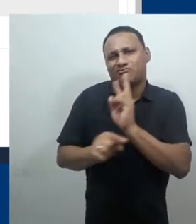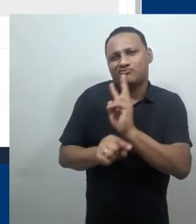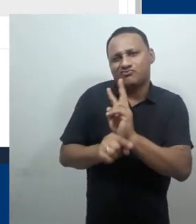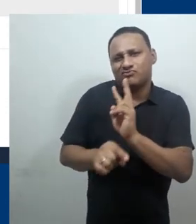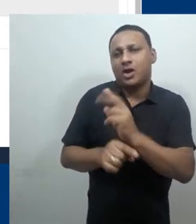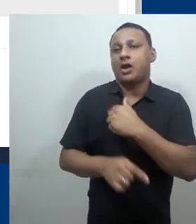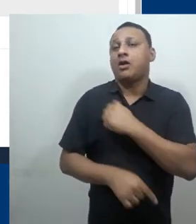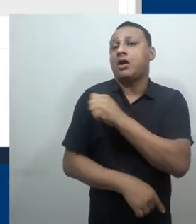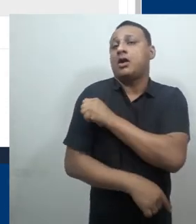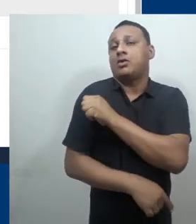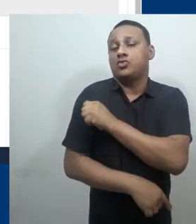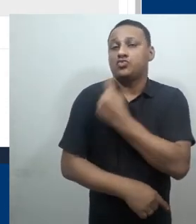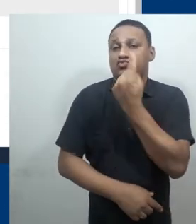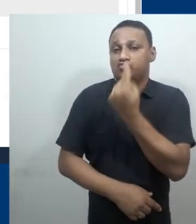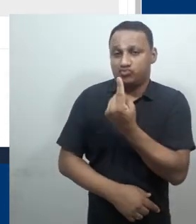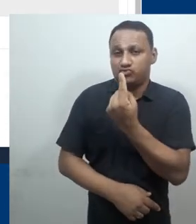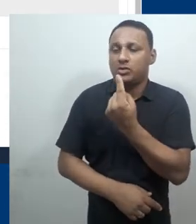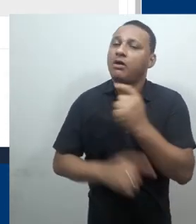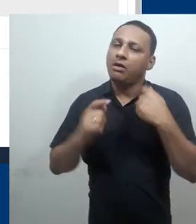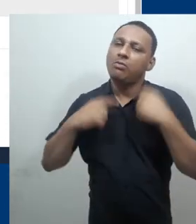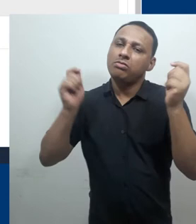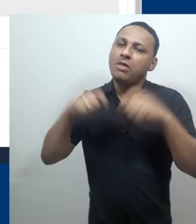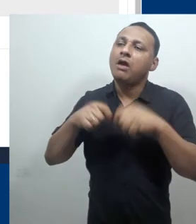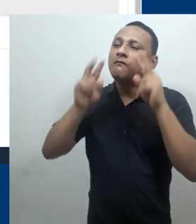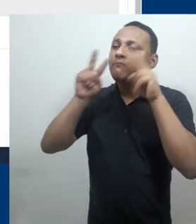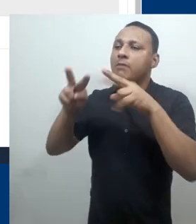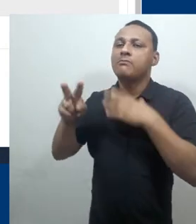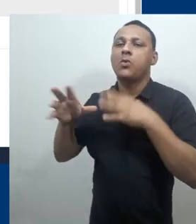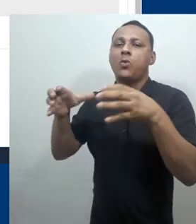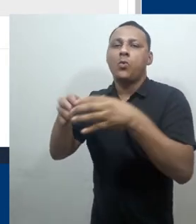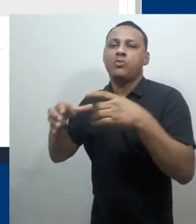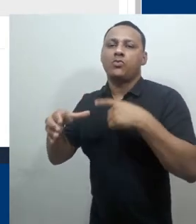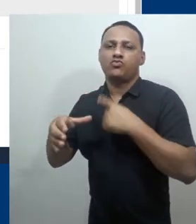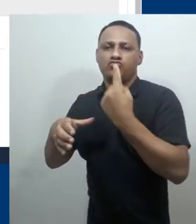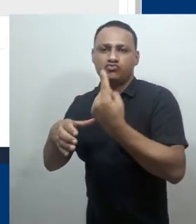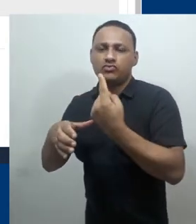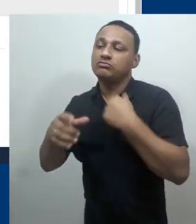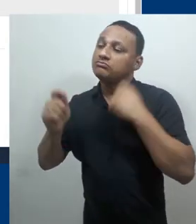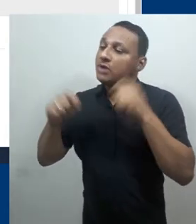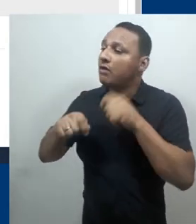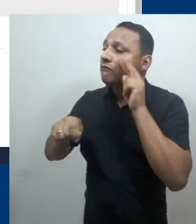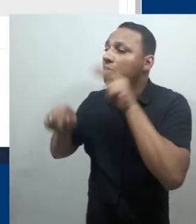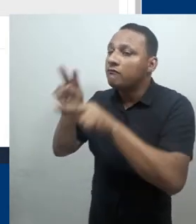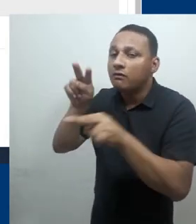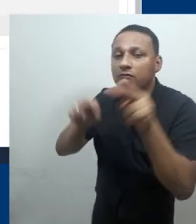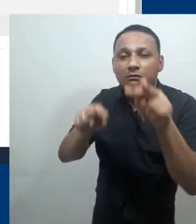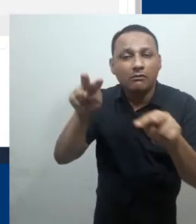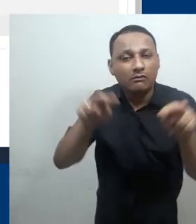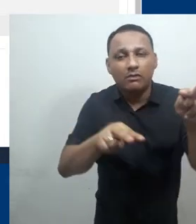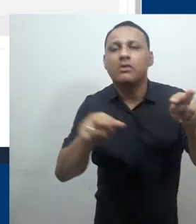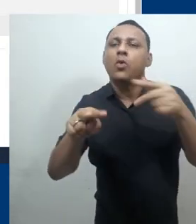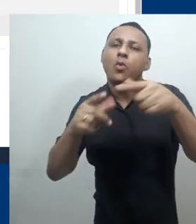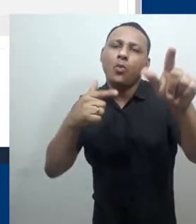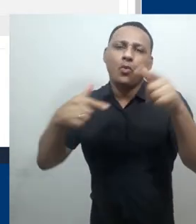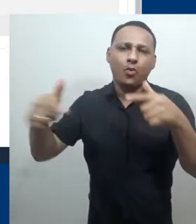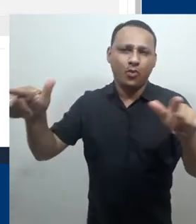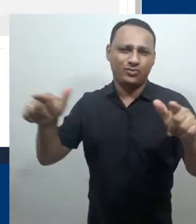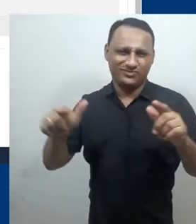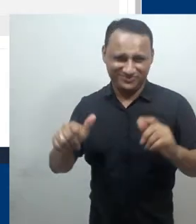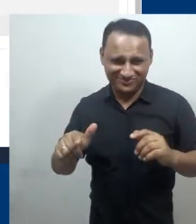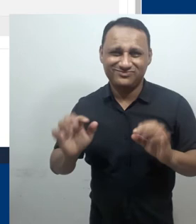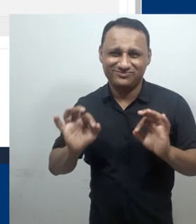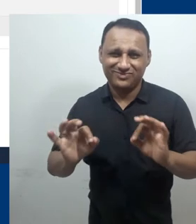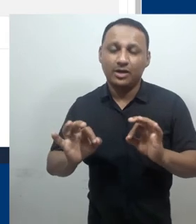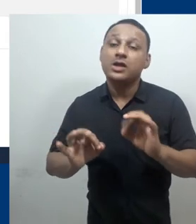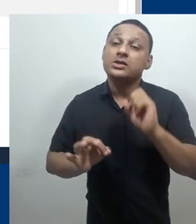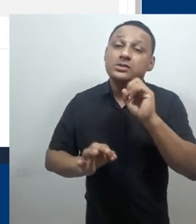estou agindo como um aluno 1. E eu posso ver todos os usuários do grupo 1, que são o meu próprio usuário e o